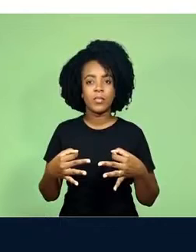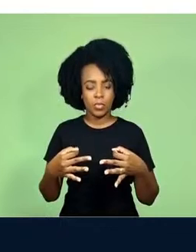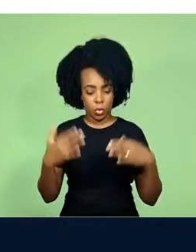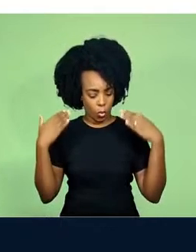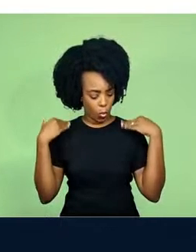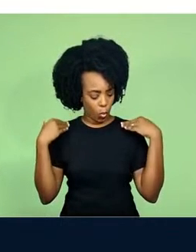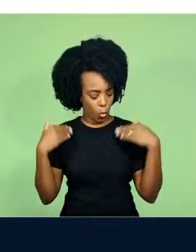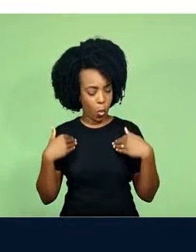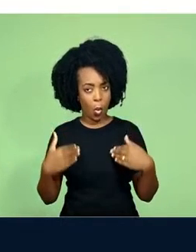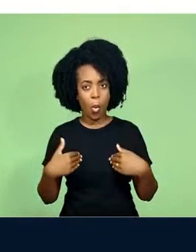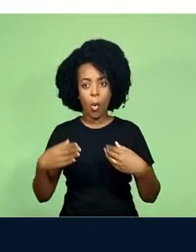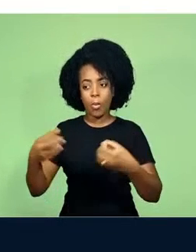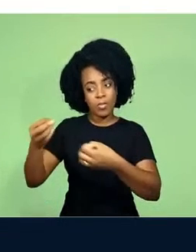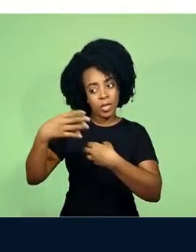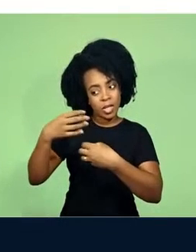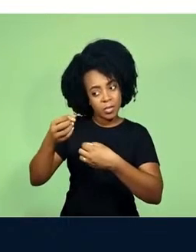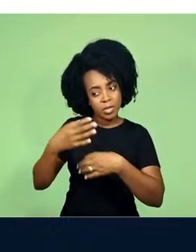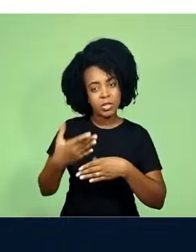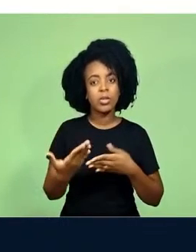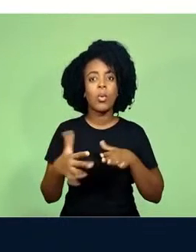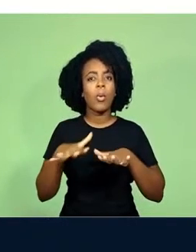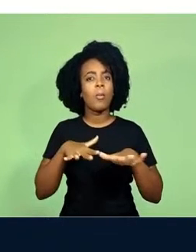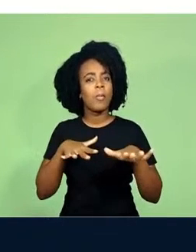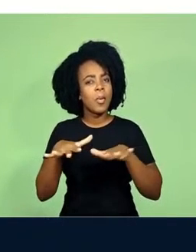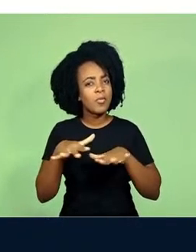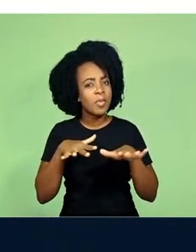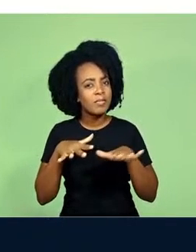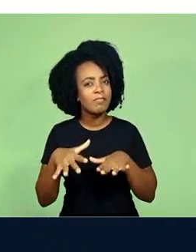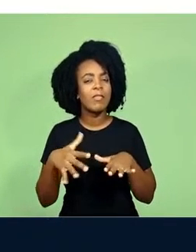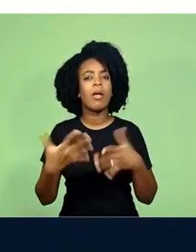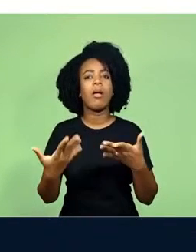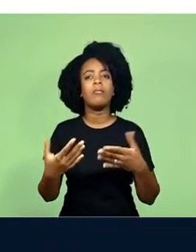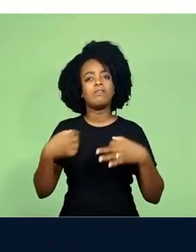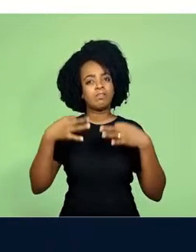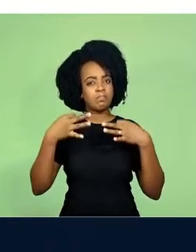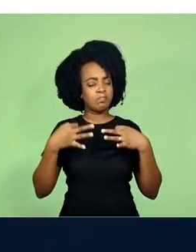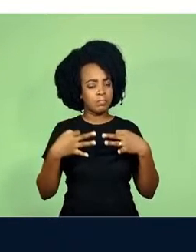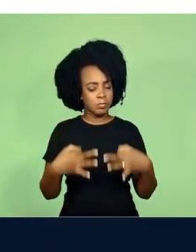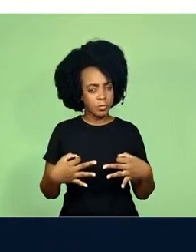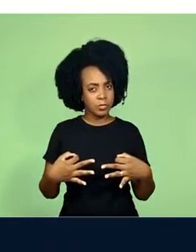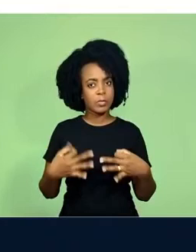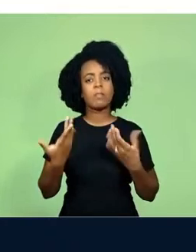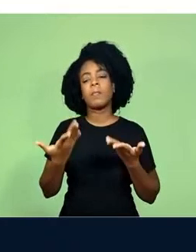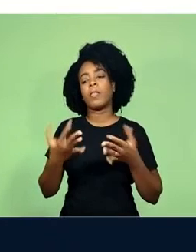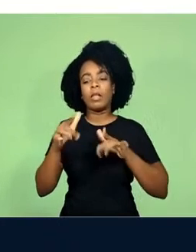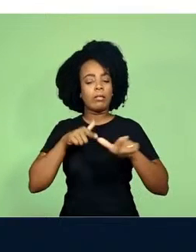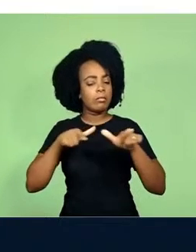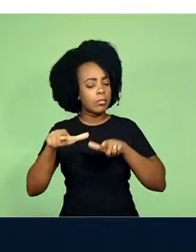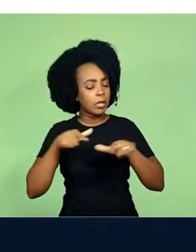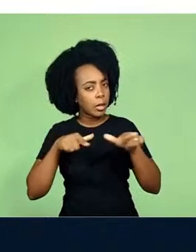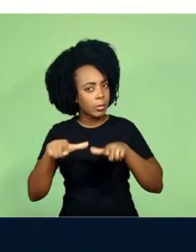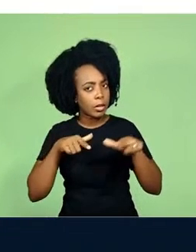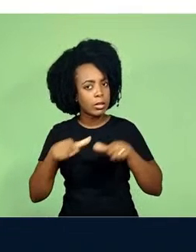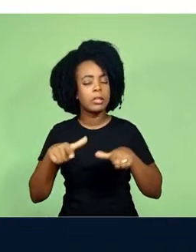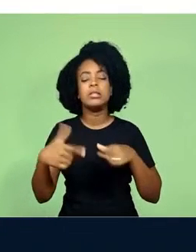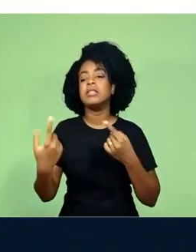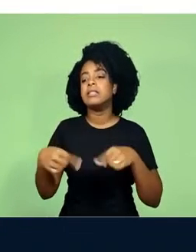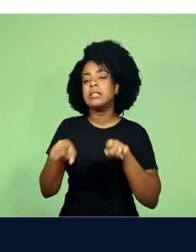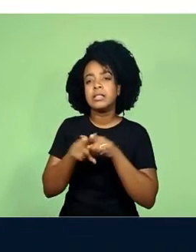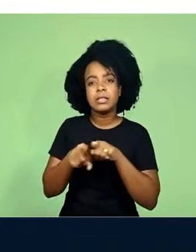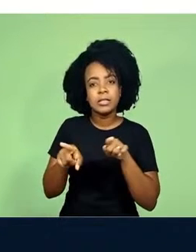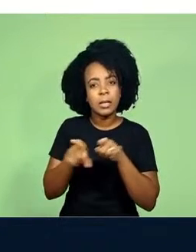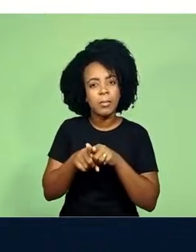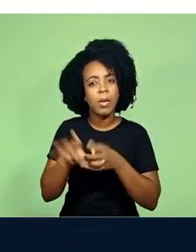Um corpo que foi ensinado a se movimentar, a agir, a trabalhar, a